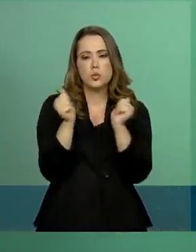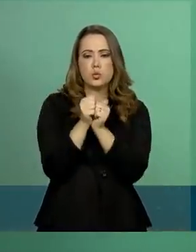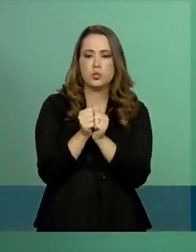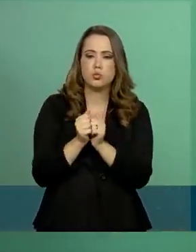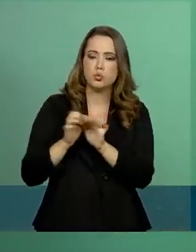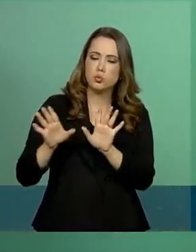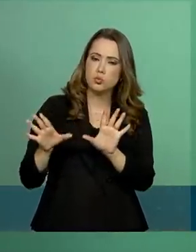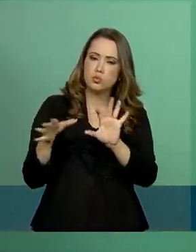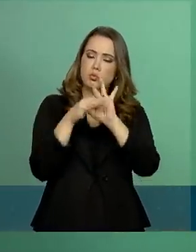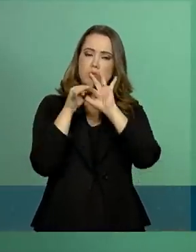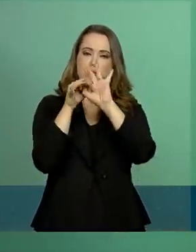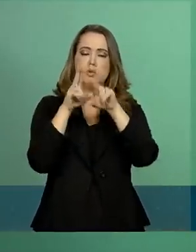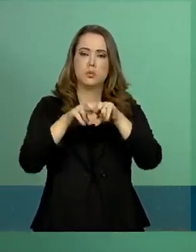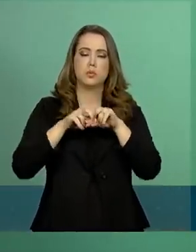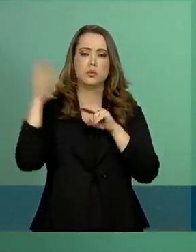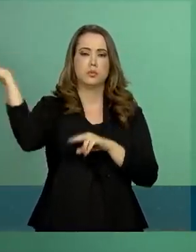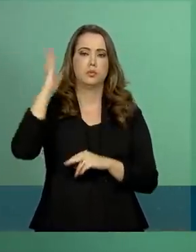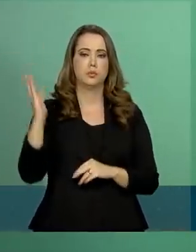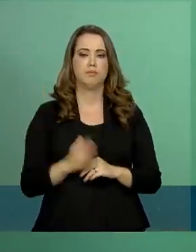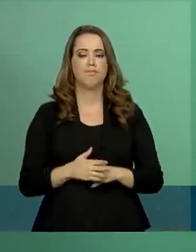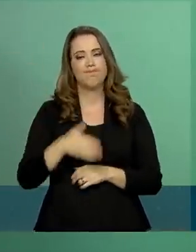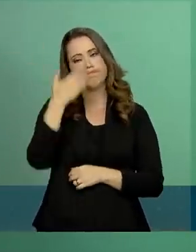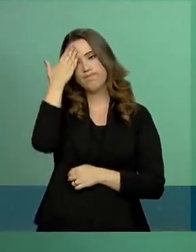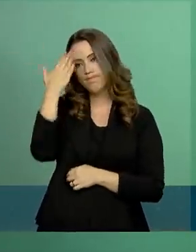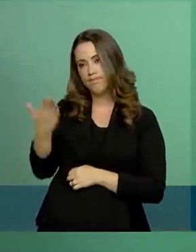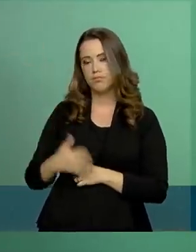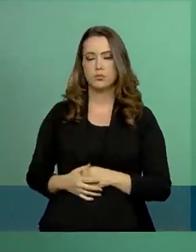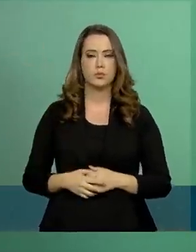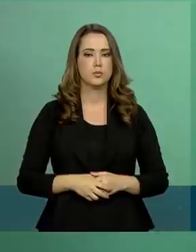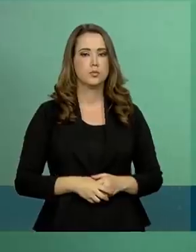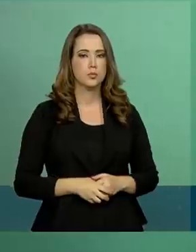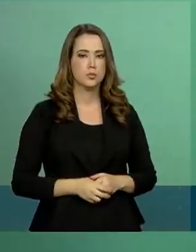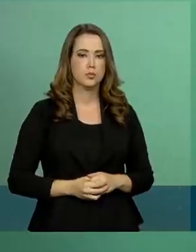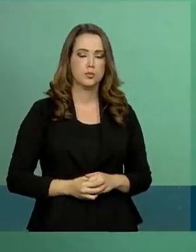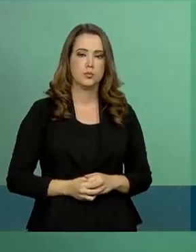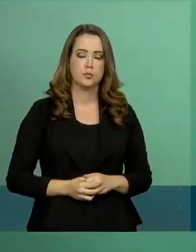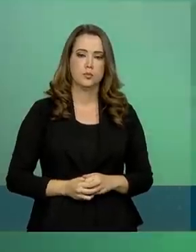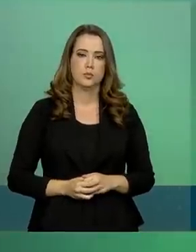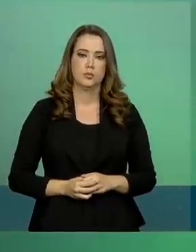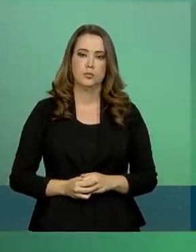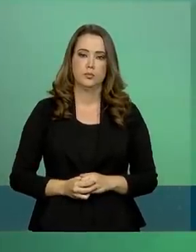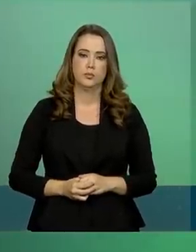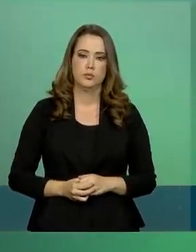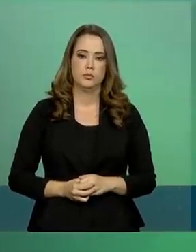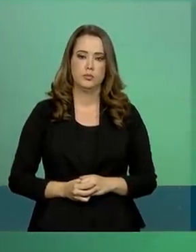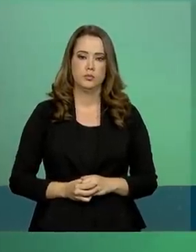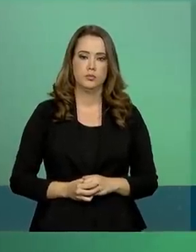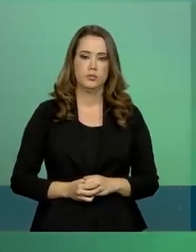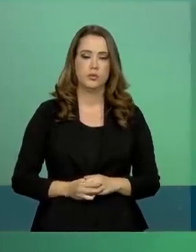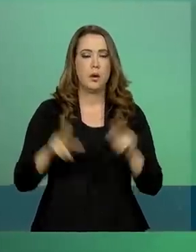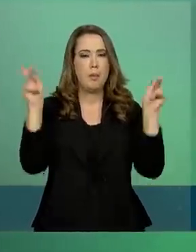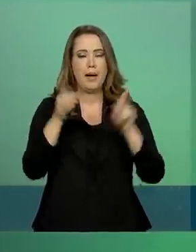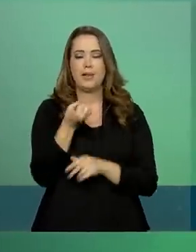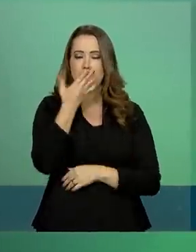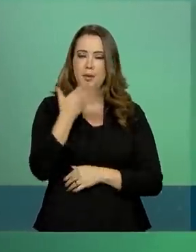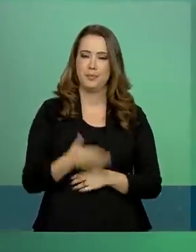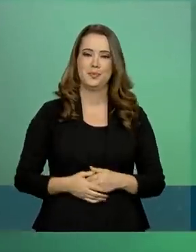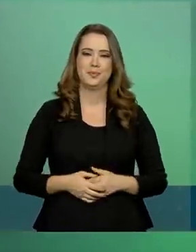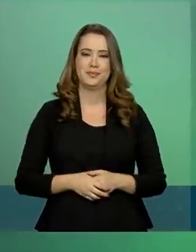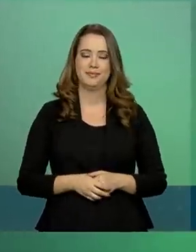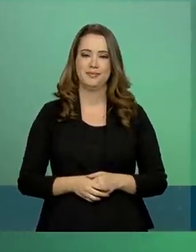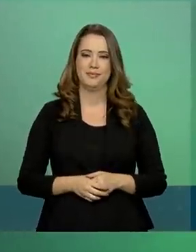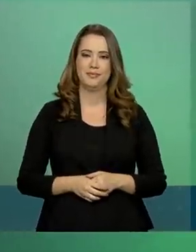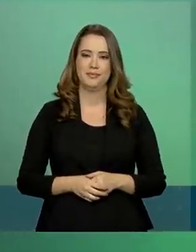remar em prol do Brasil. Obrigada. Obrigado. Obrigado. Obrigado.